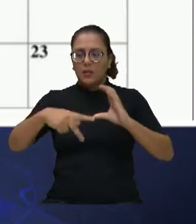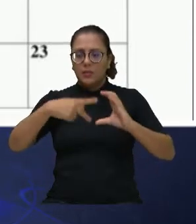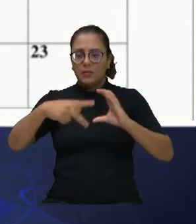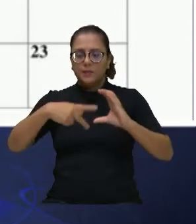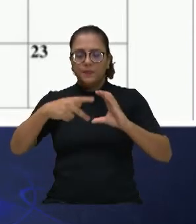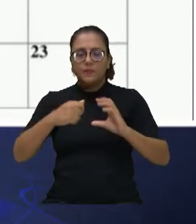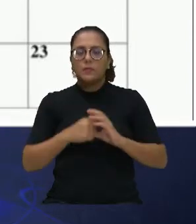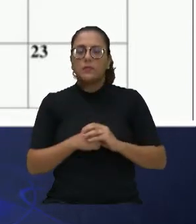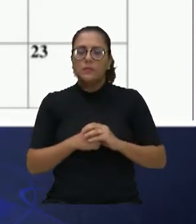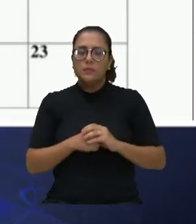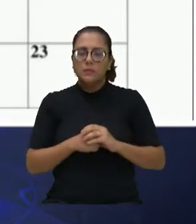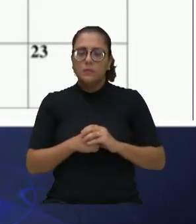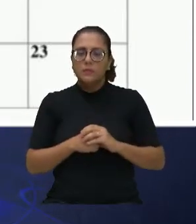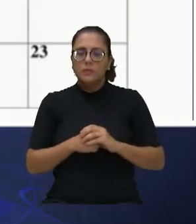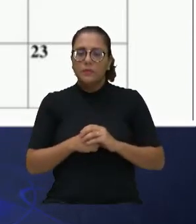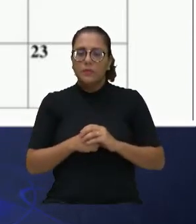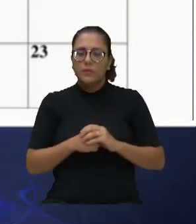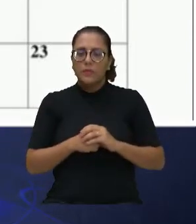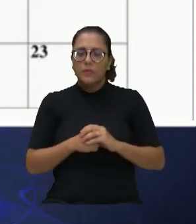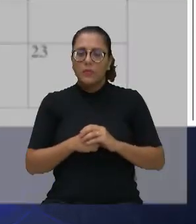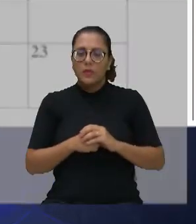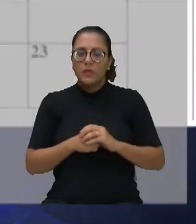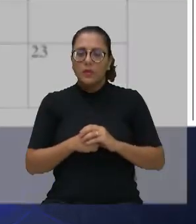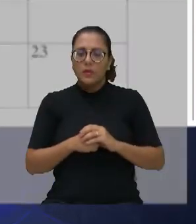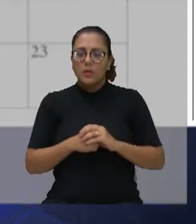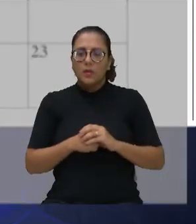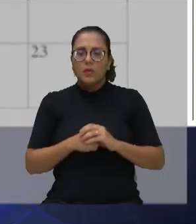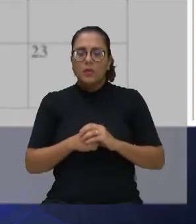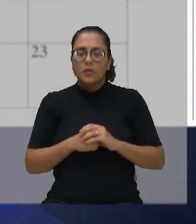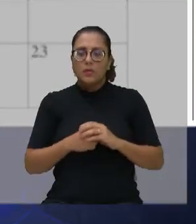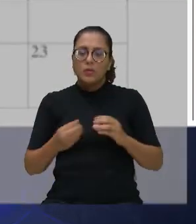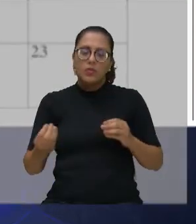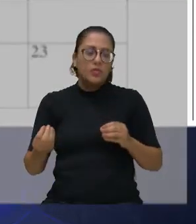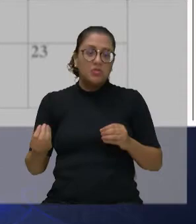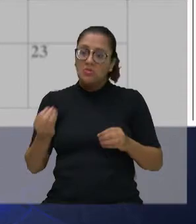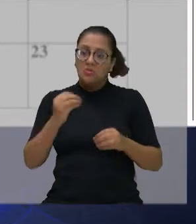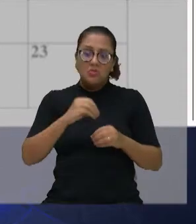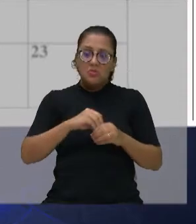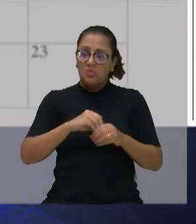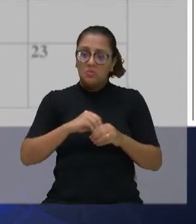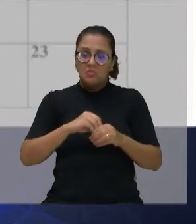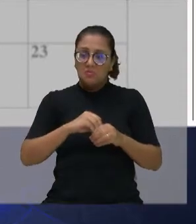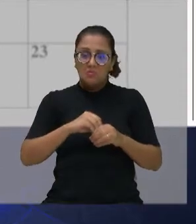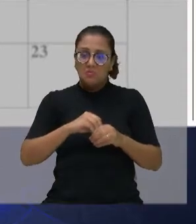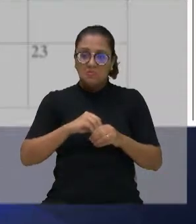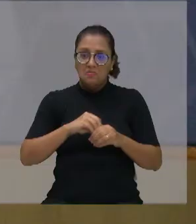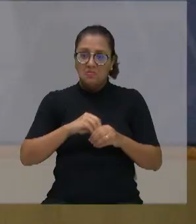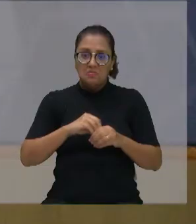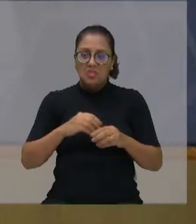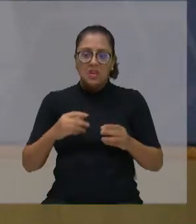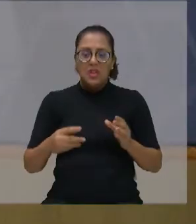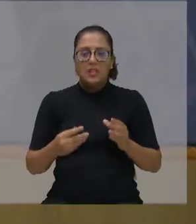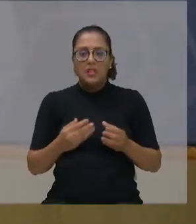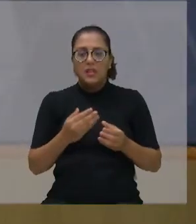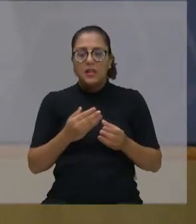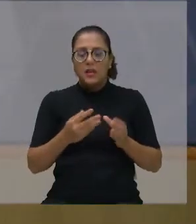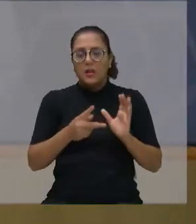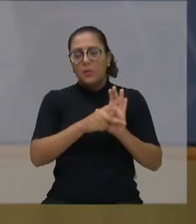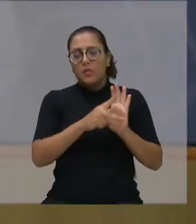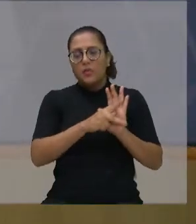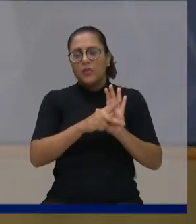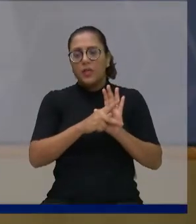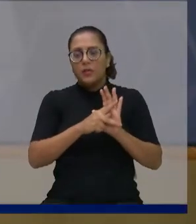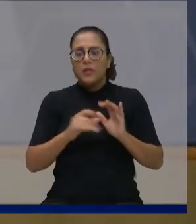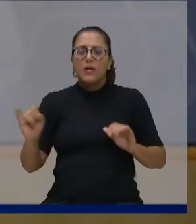essa viagem, mas também não votar os projetos relevantes à sociedade, como a